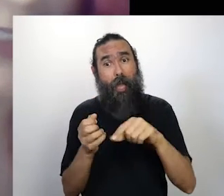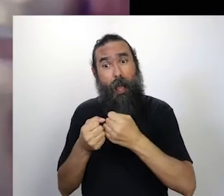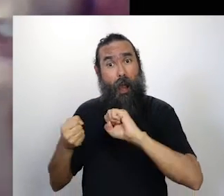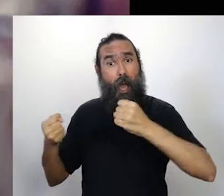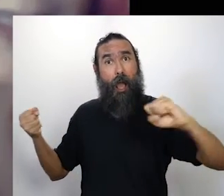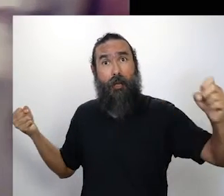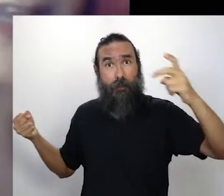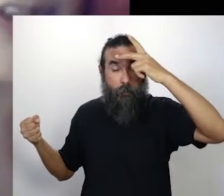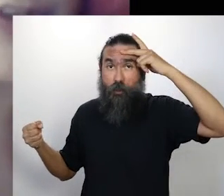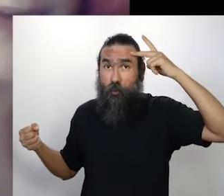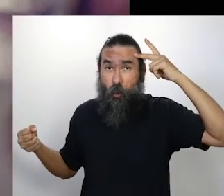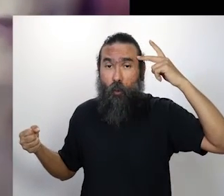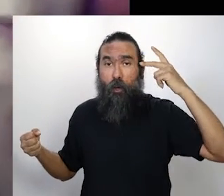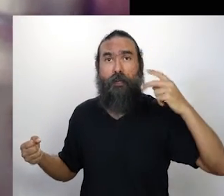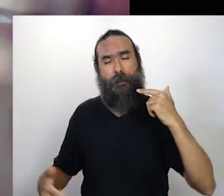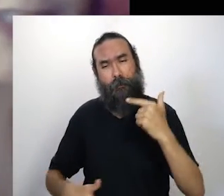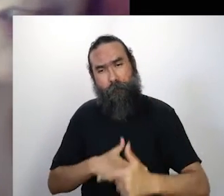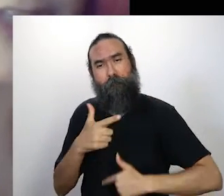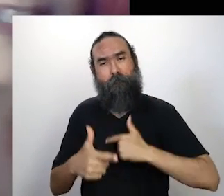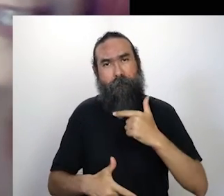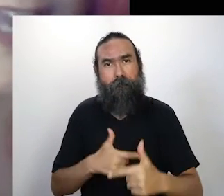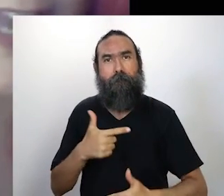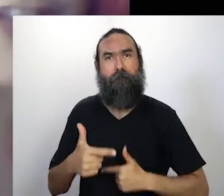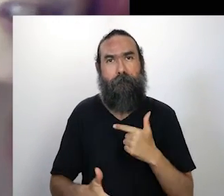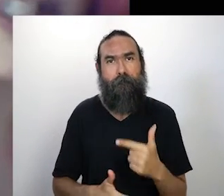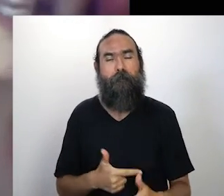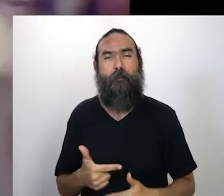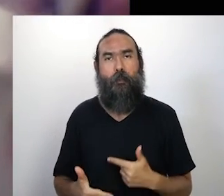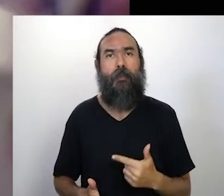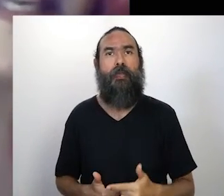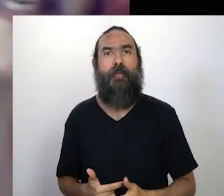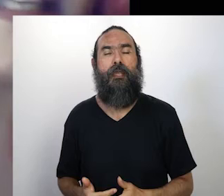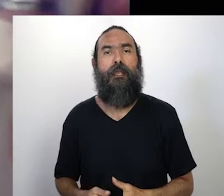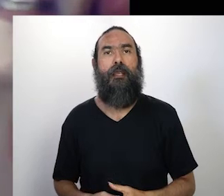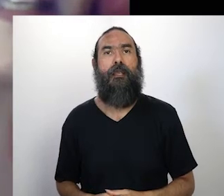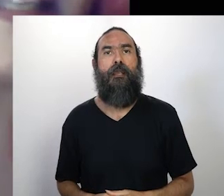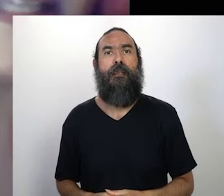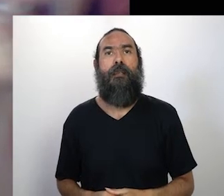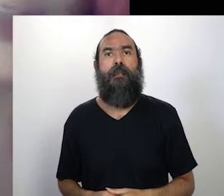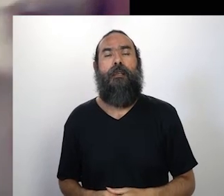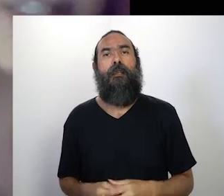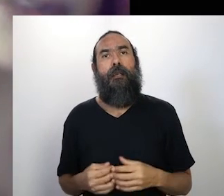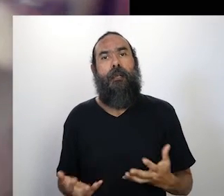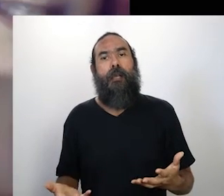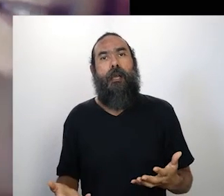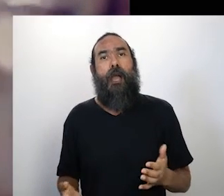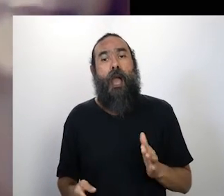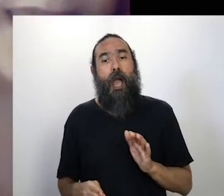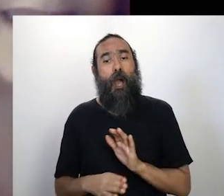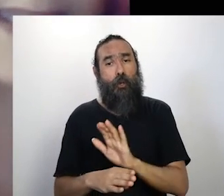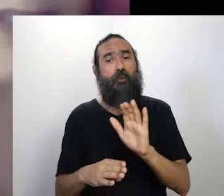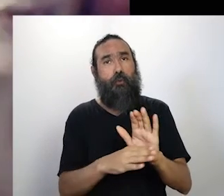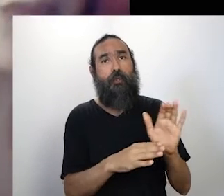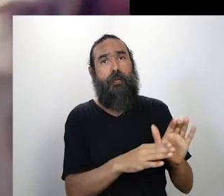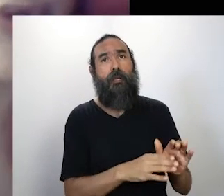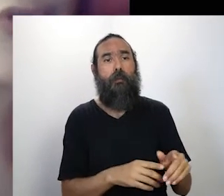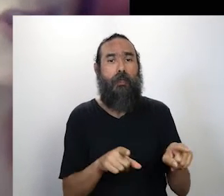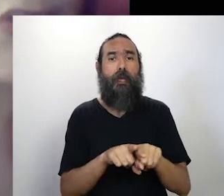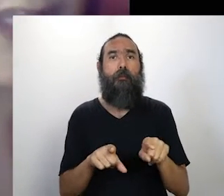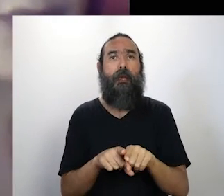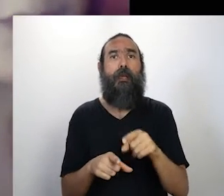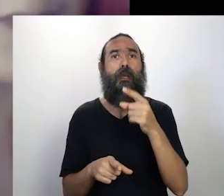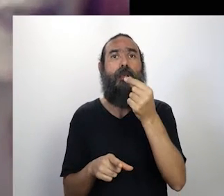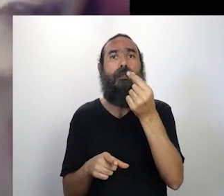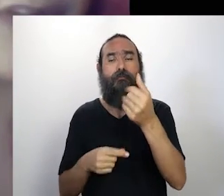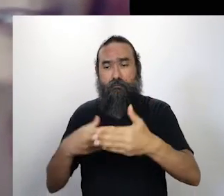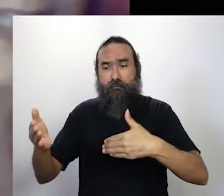assim diretamente de uma forma bastante eficiente, e ajudando em várias campanhas esse grupo de estudos